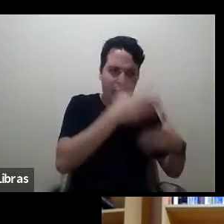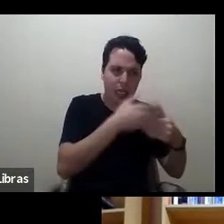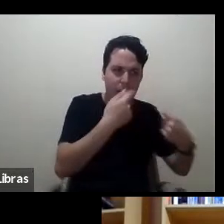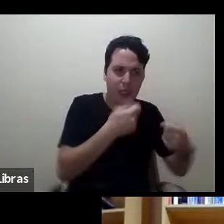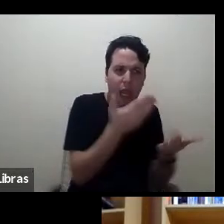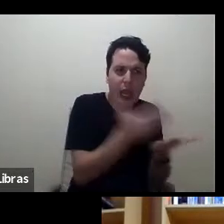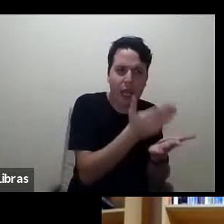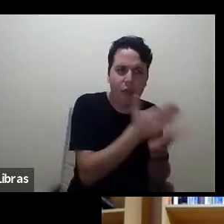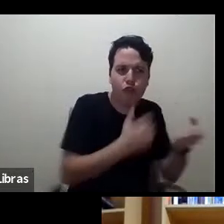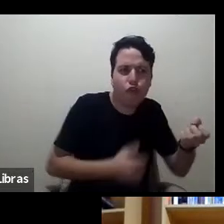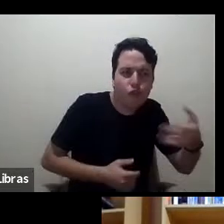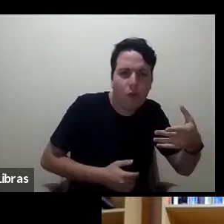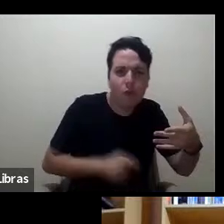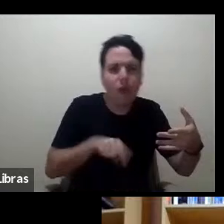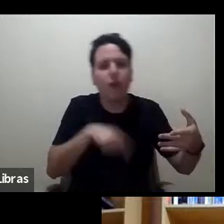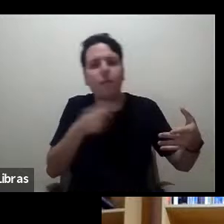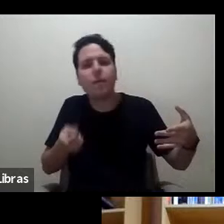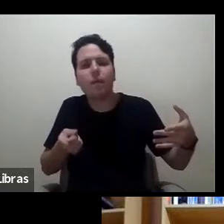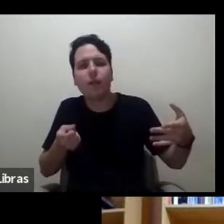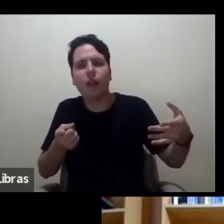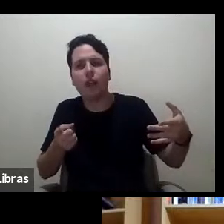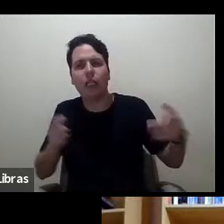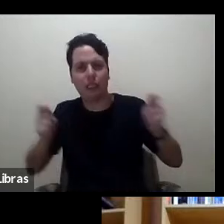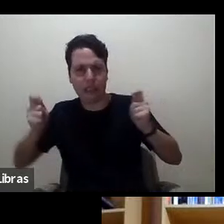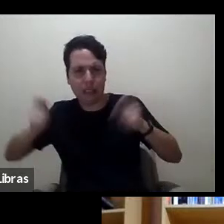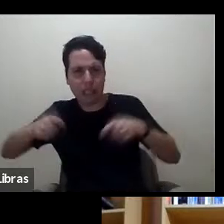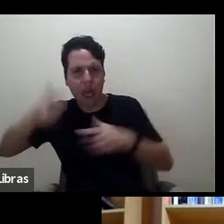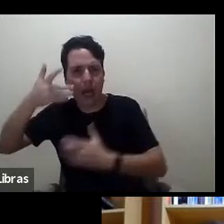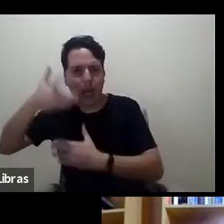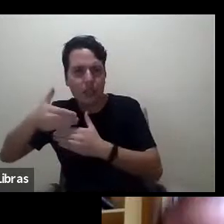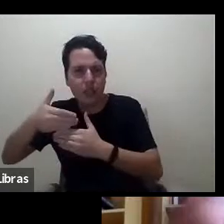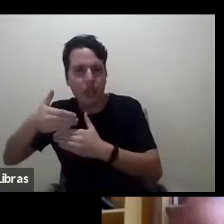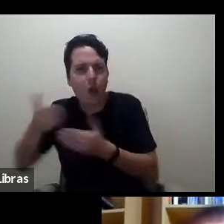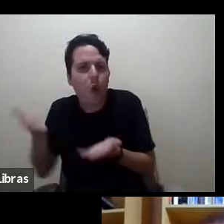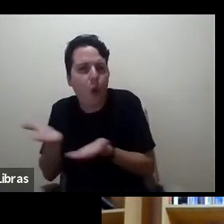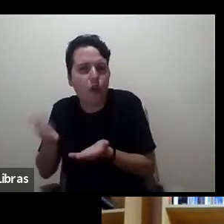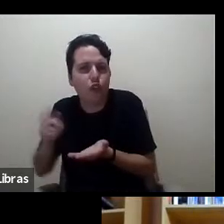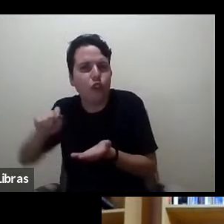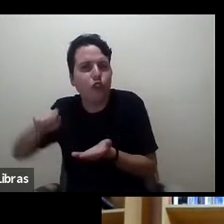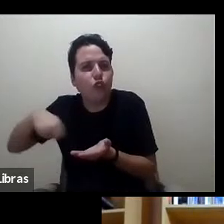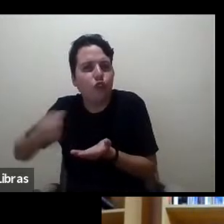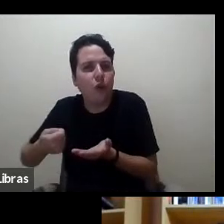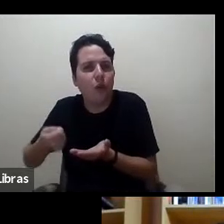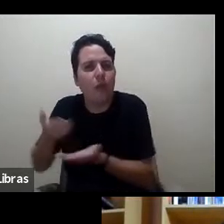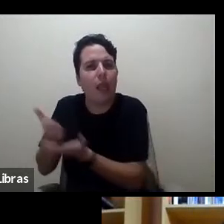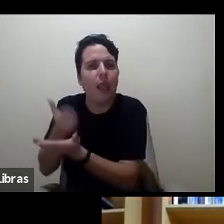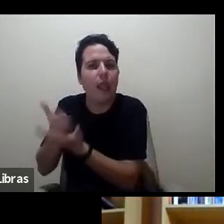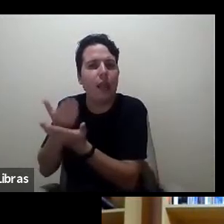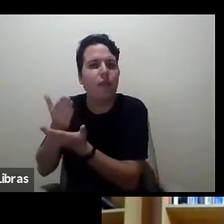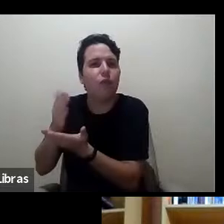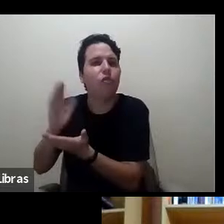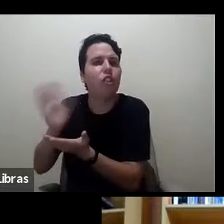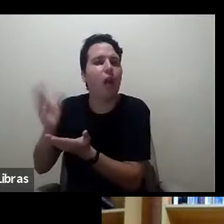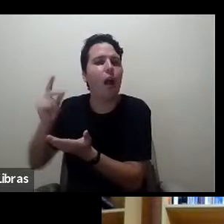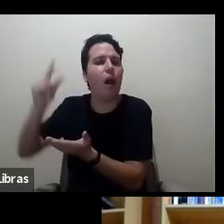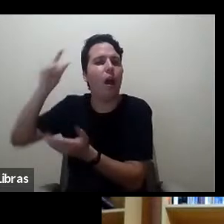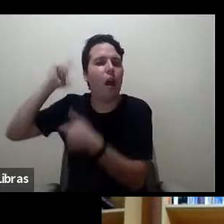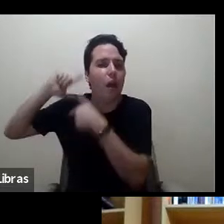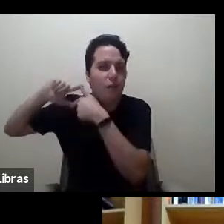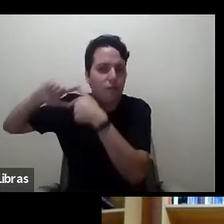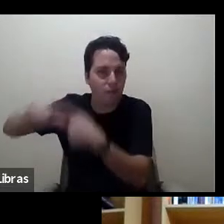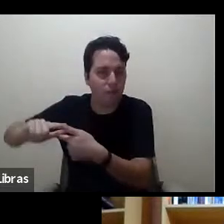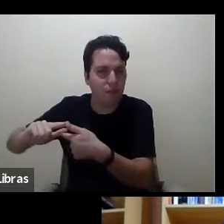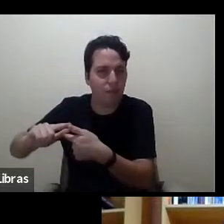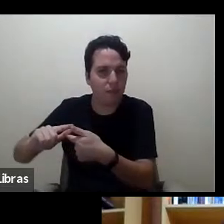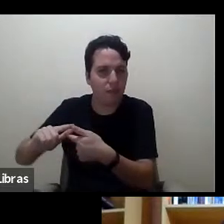e de outro, vale resenhas hoje de um clássico? Acho que os